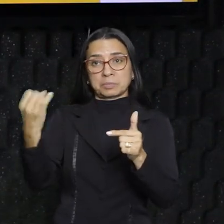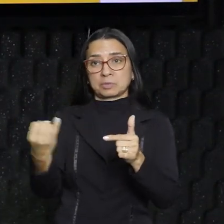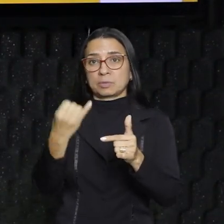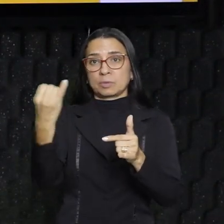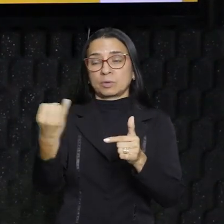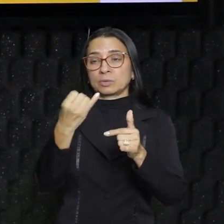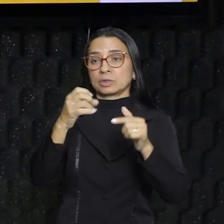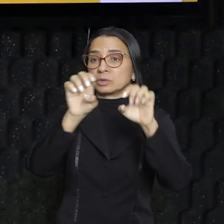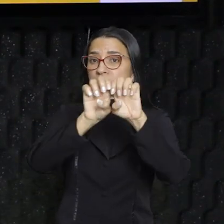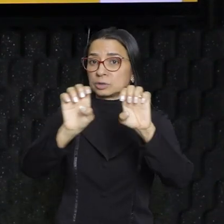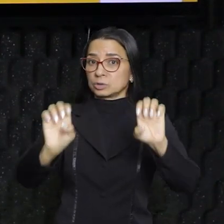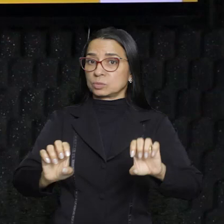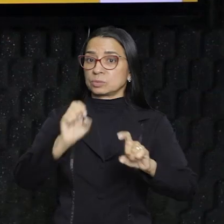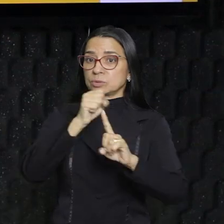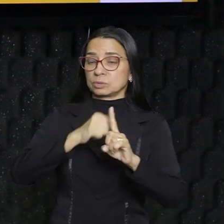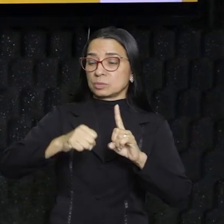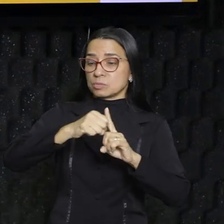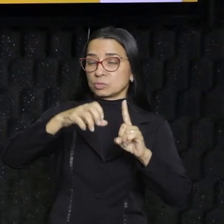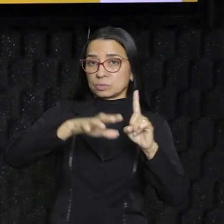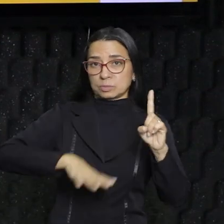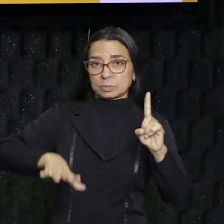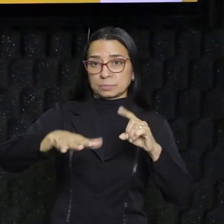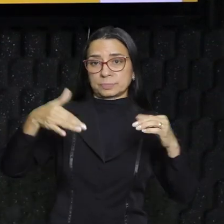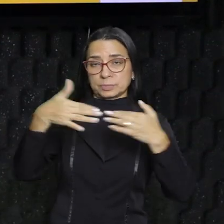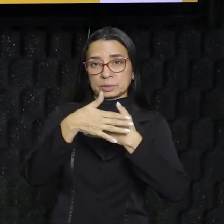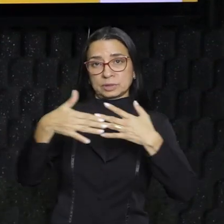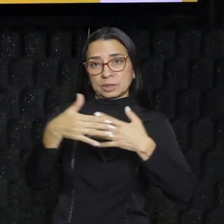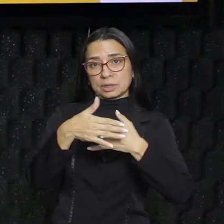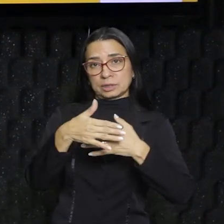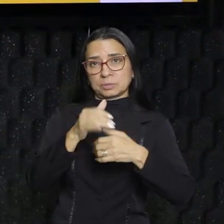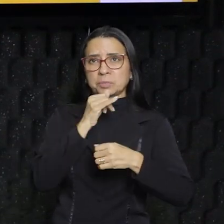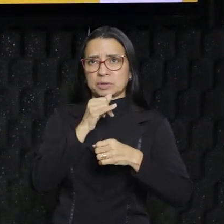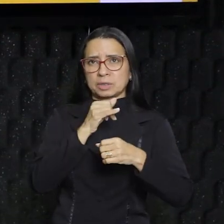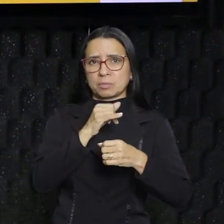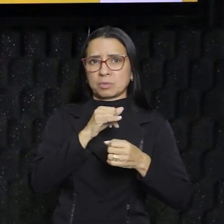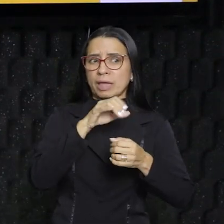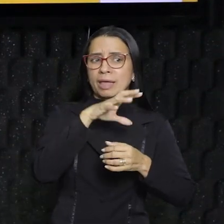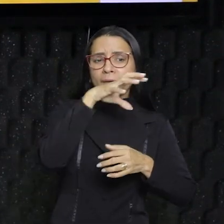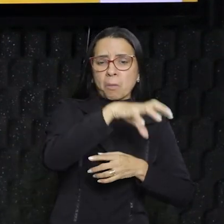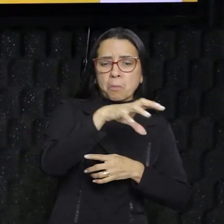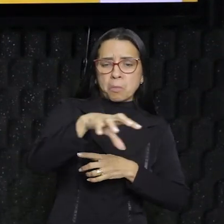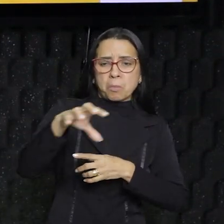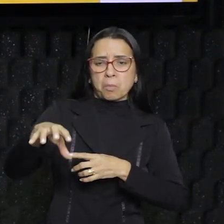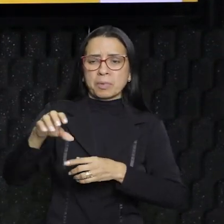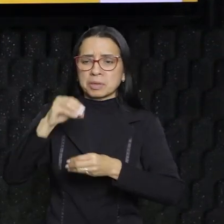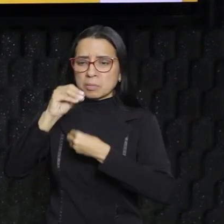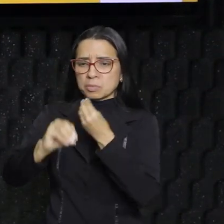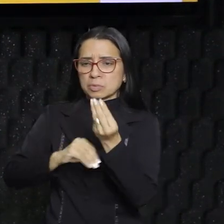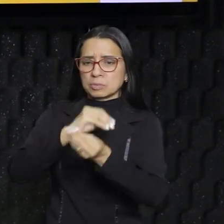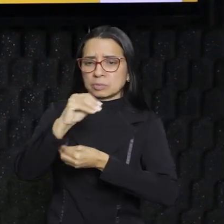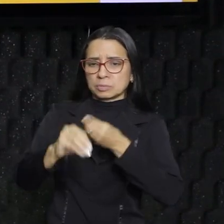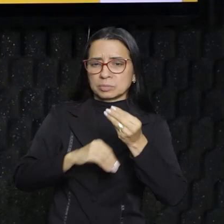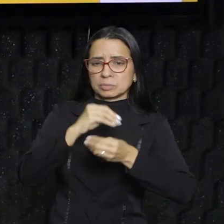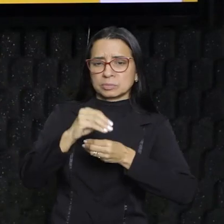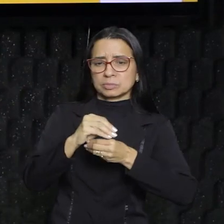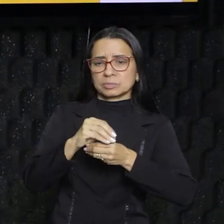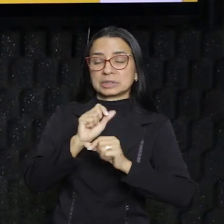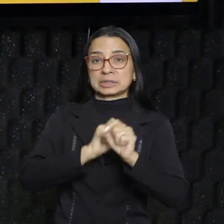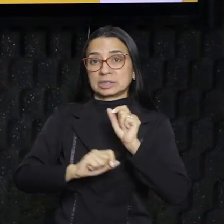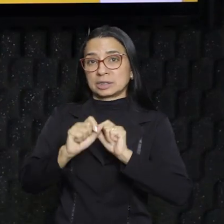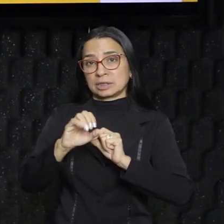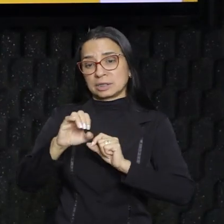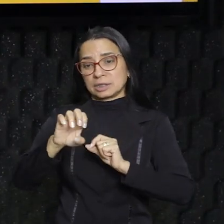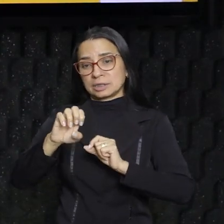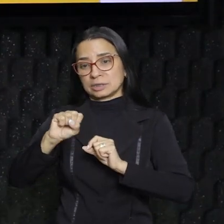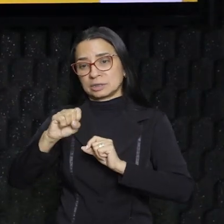na estrutura social das cidades, como o texto bem disse, ocupação desordenada, né? Ele fala, por exemplo, de estigmação de populações,